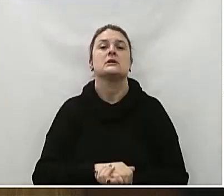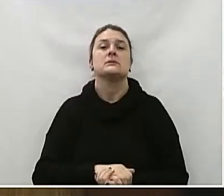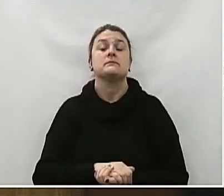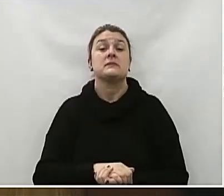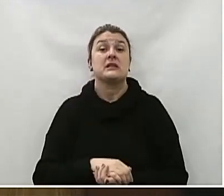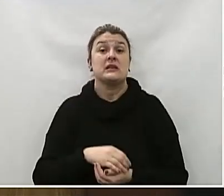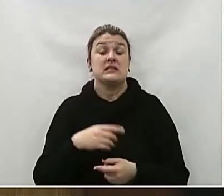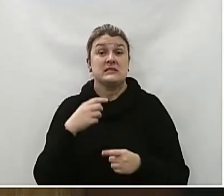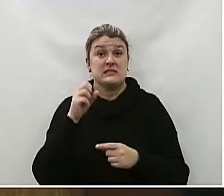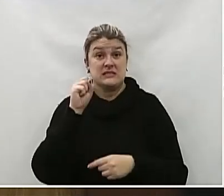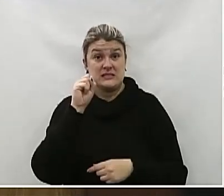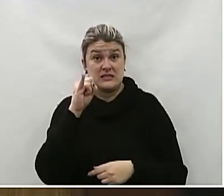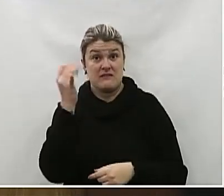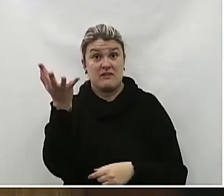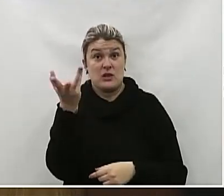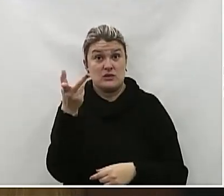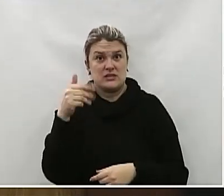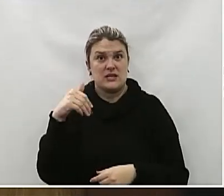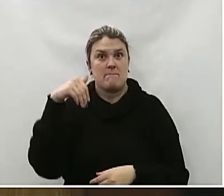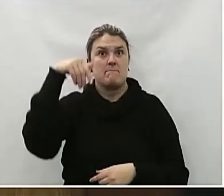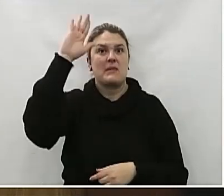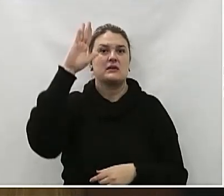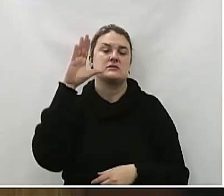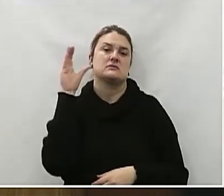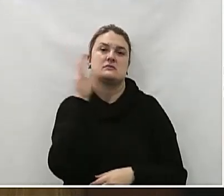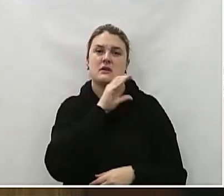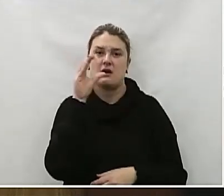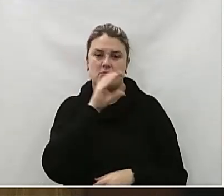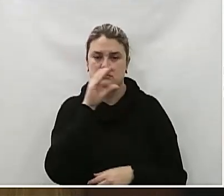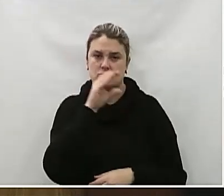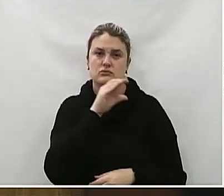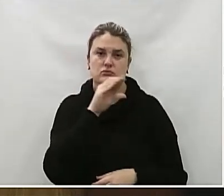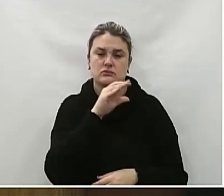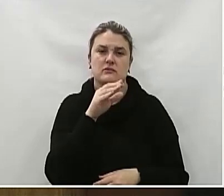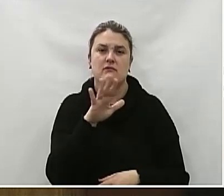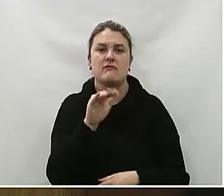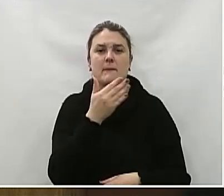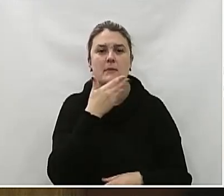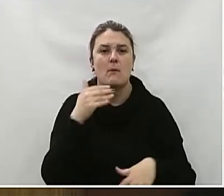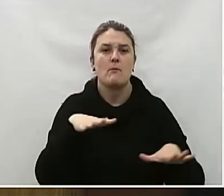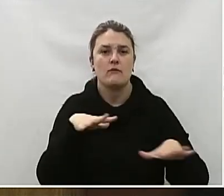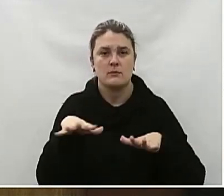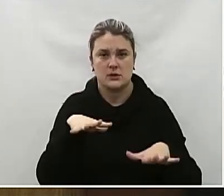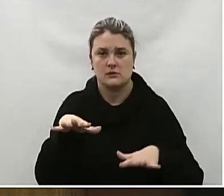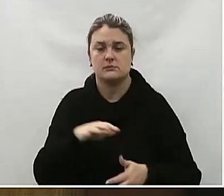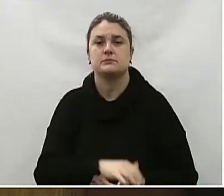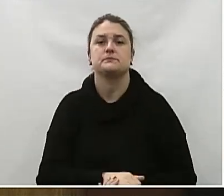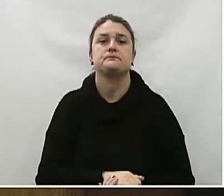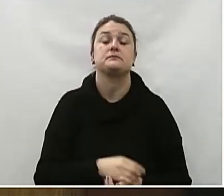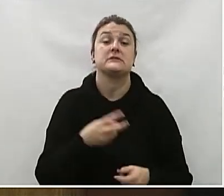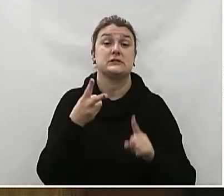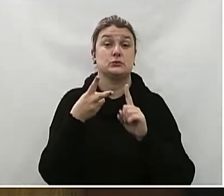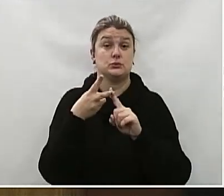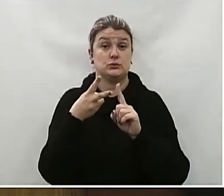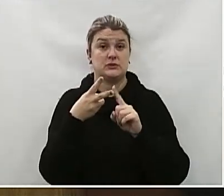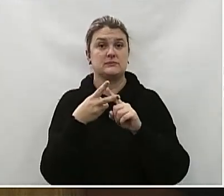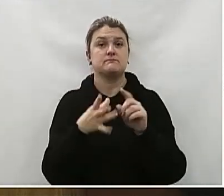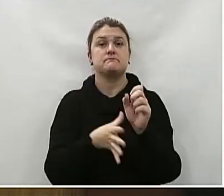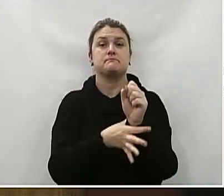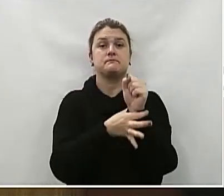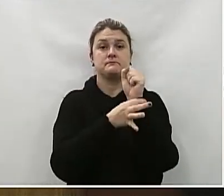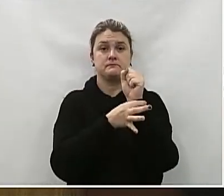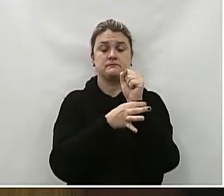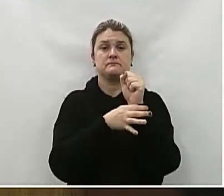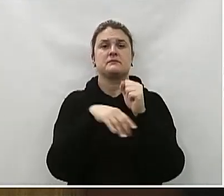Um aumento de velocidade máxima Um agilizar esses deslocamentos, melhorando a mobilidade urbana 2. Segurança